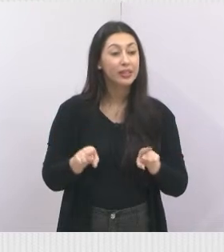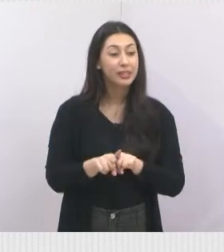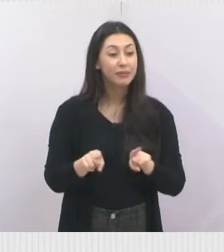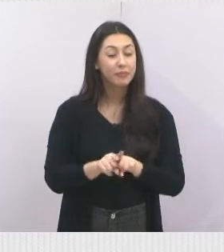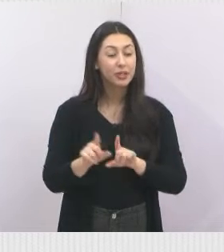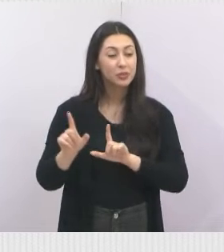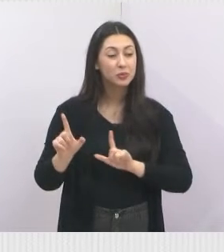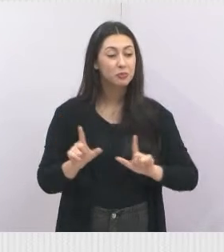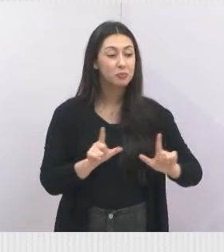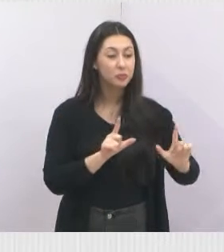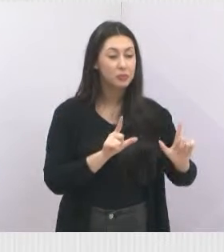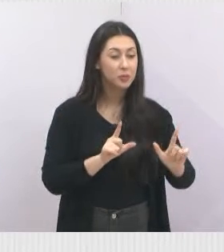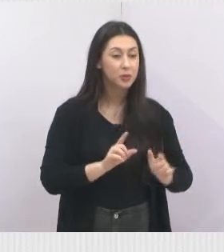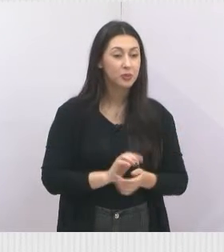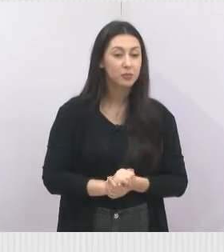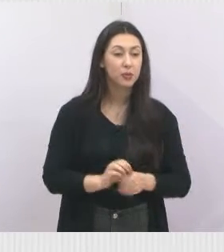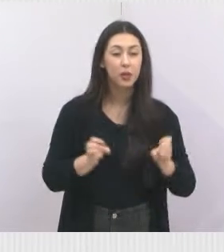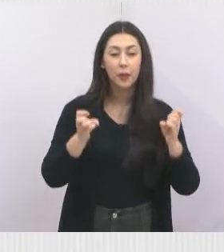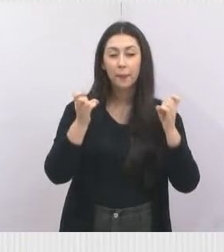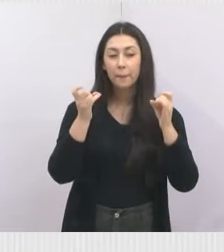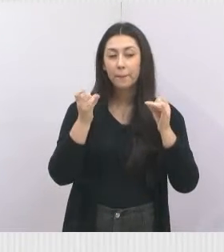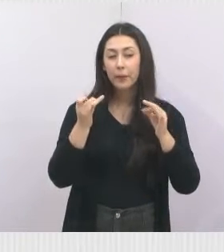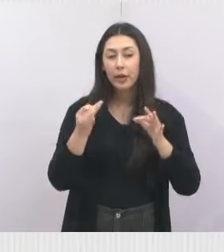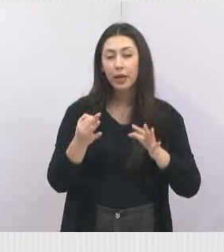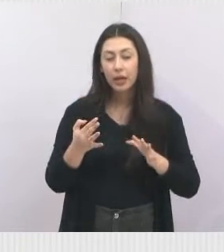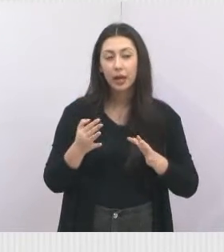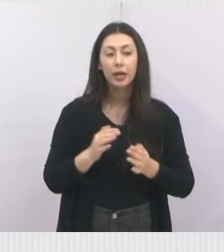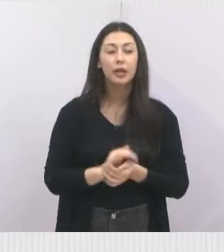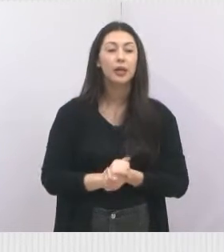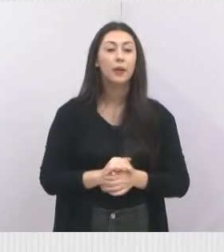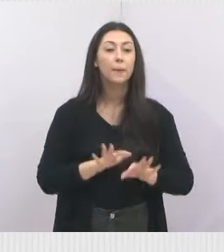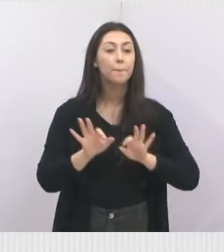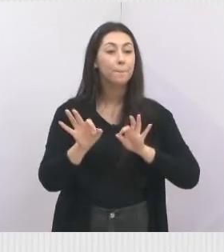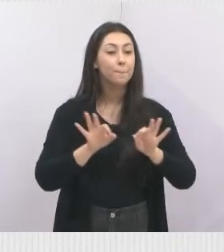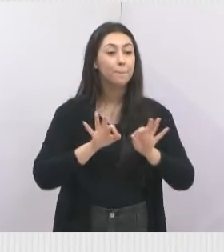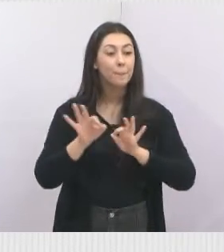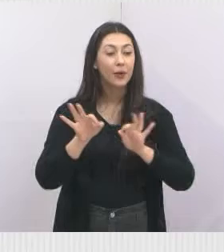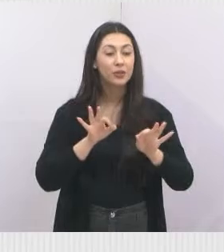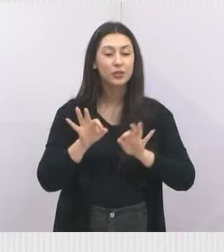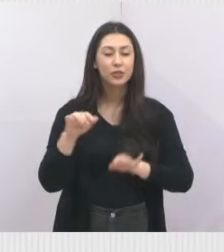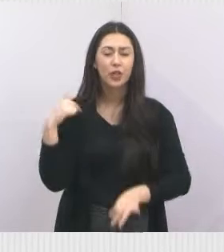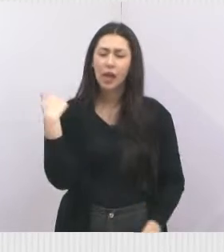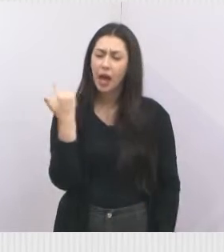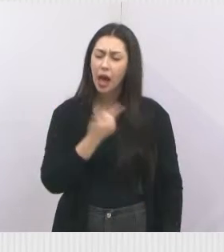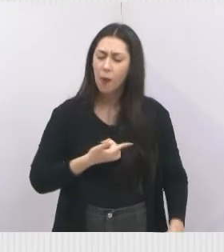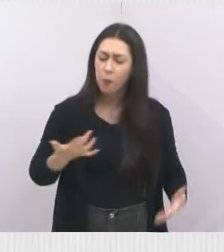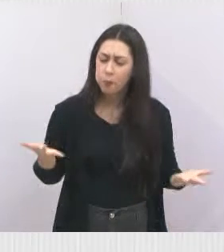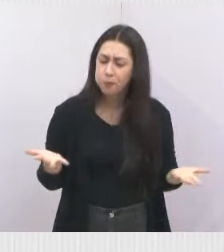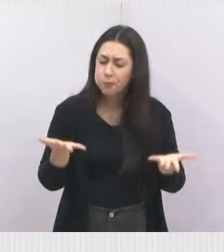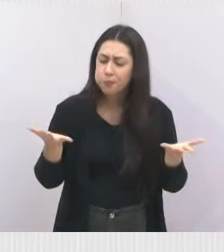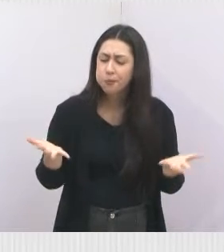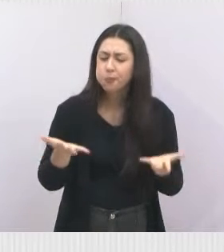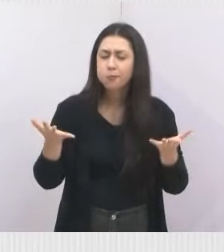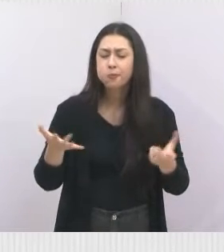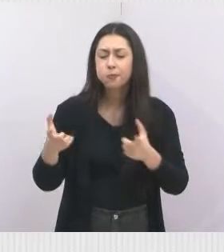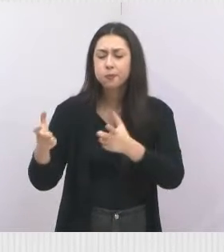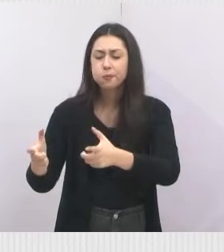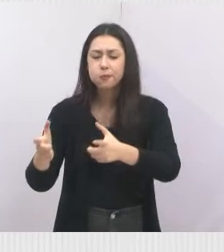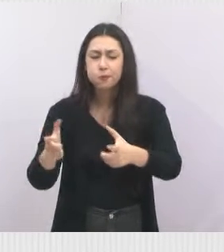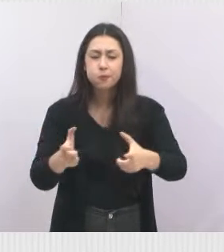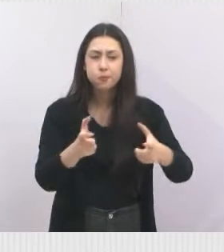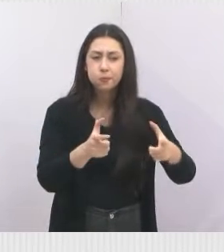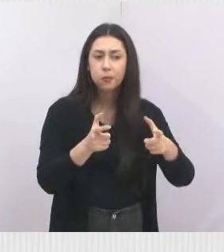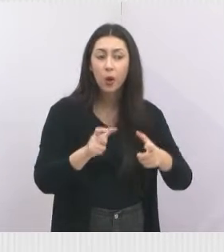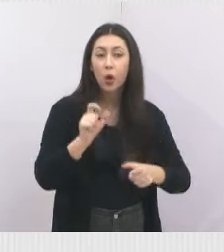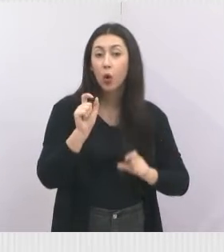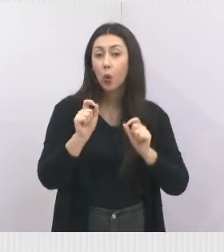próximo slide, falar desse projeto que a gente vem incentivando em várias comunidades, que é